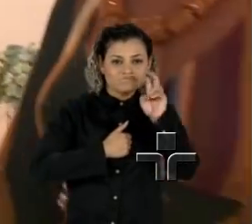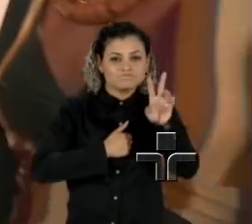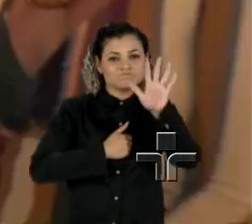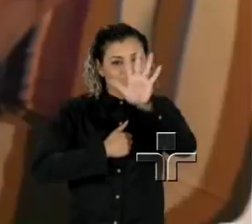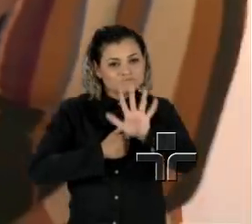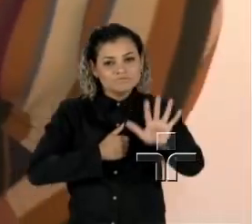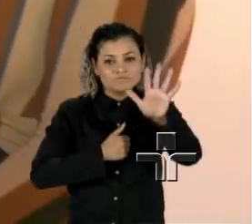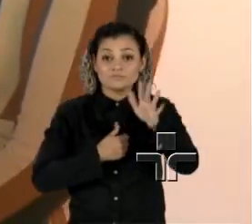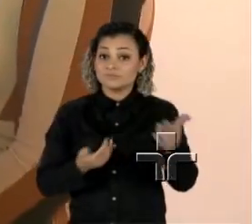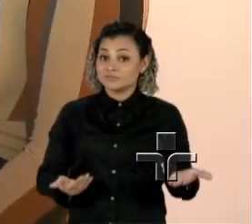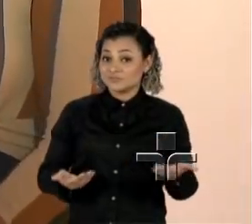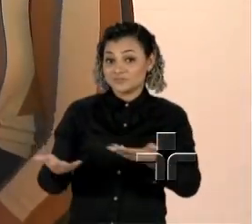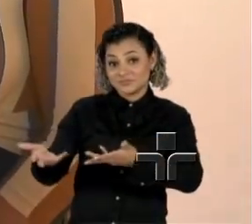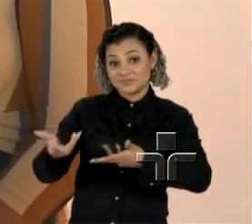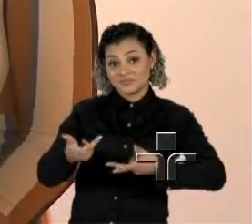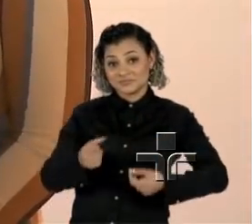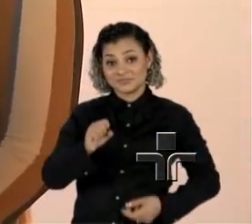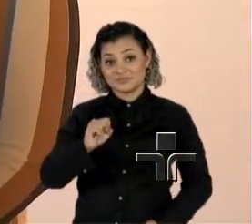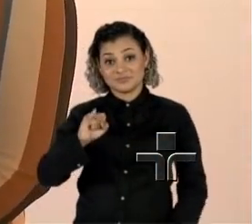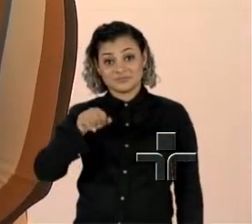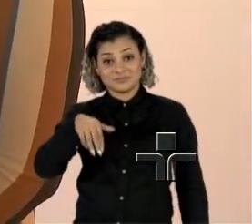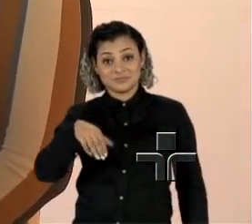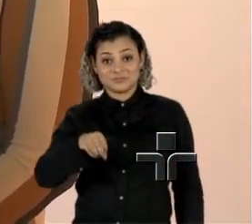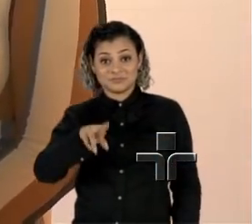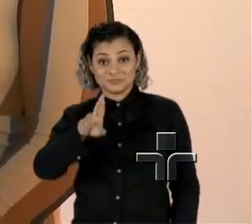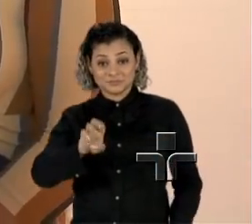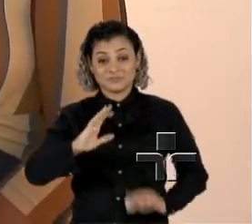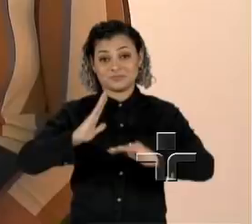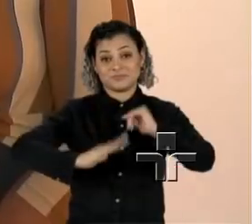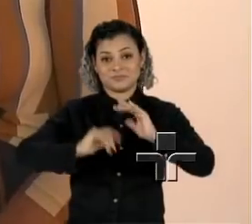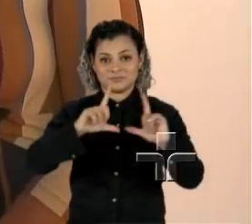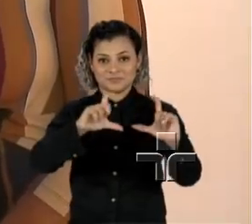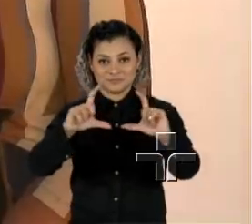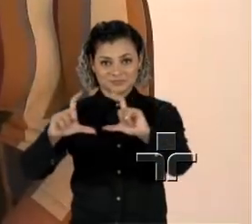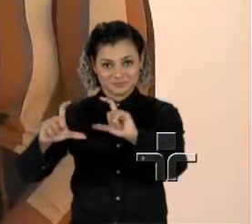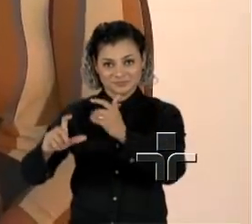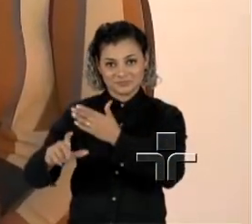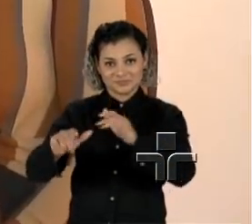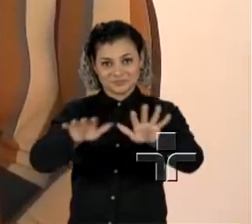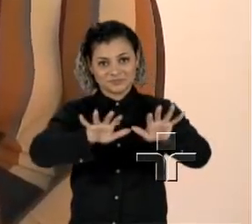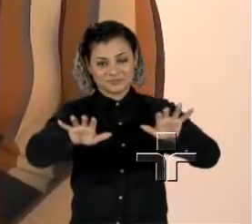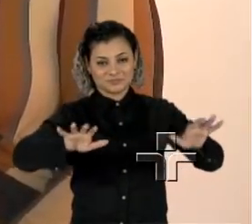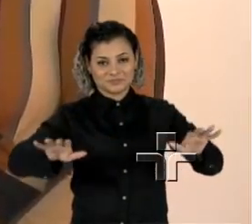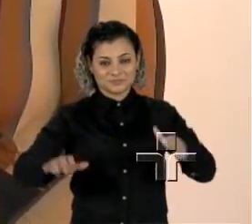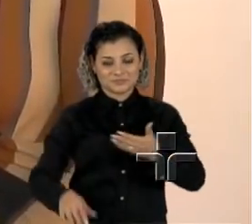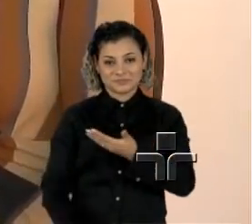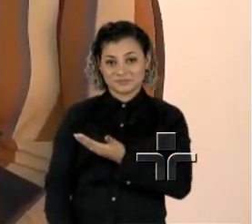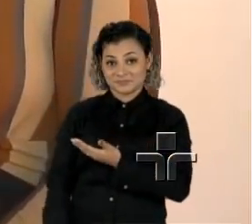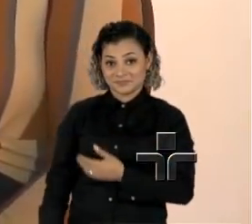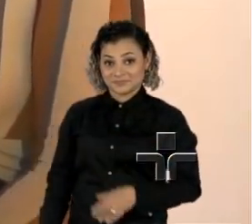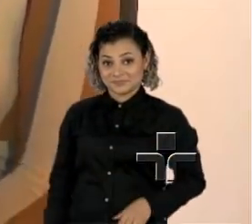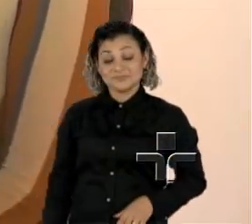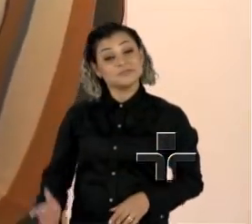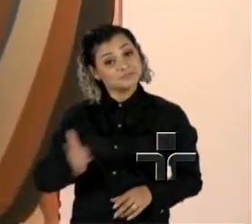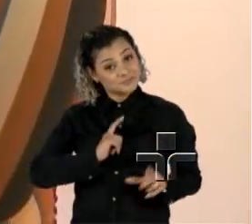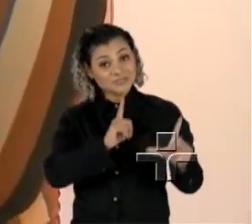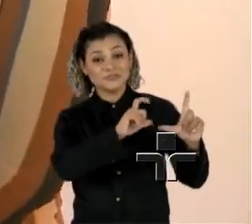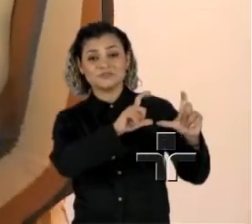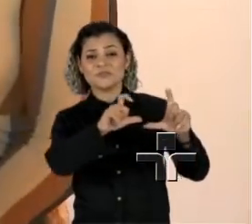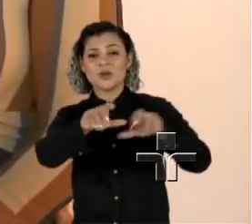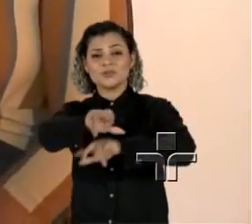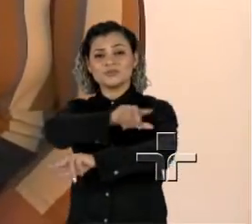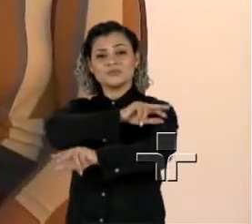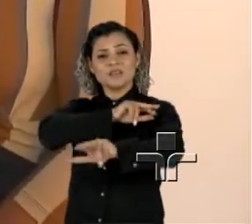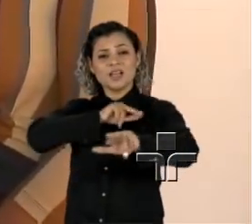falar um pouquinho mais sobre isso, eu converso com a Simone, que é a fotógrafa desse espaço aqui, o trem de espaço, é o estúdio, que tem uma série de